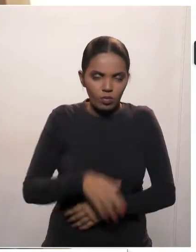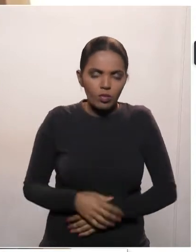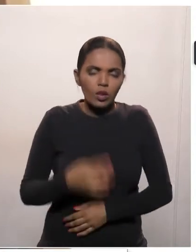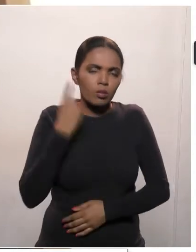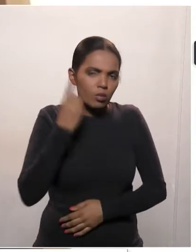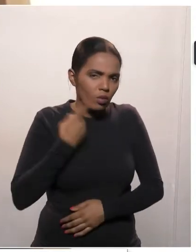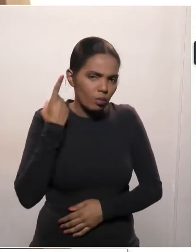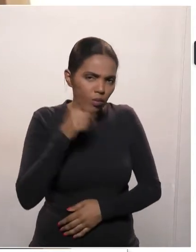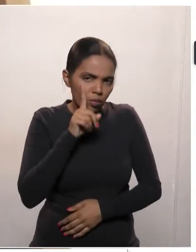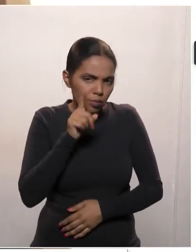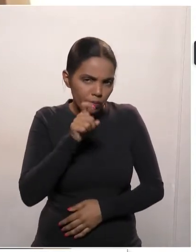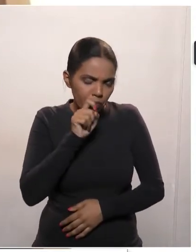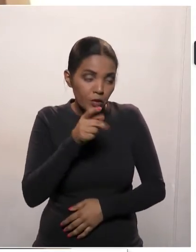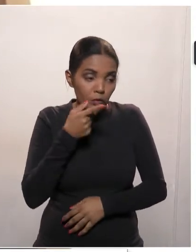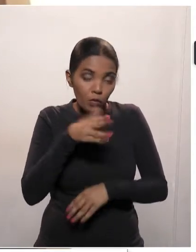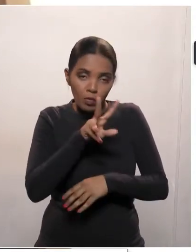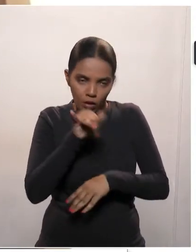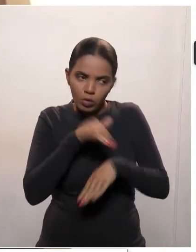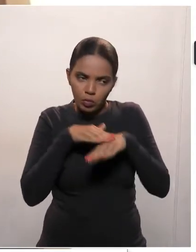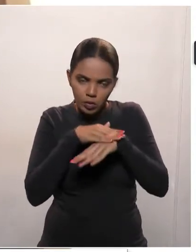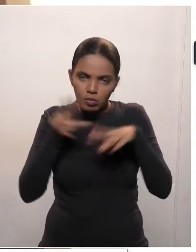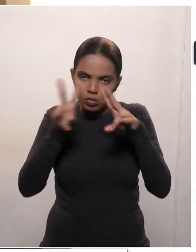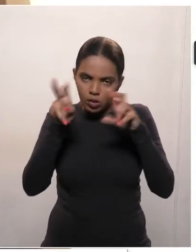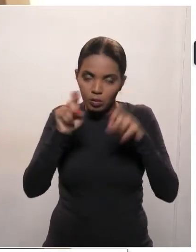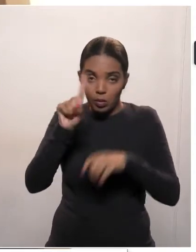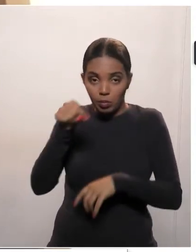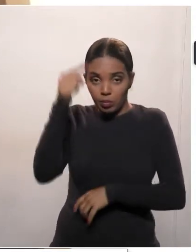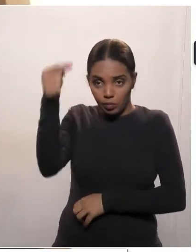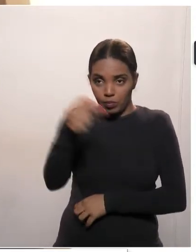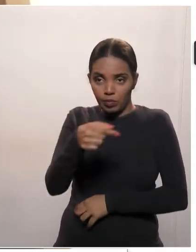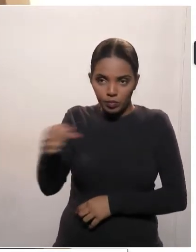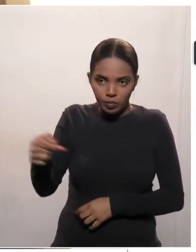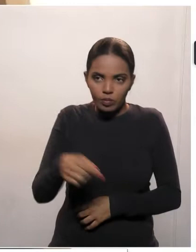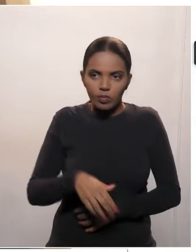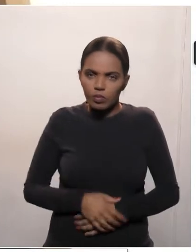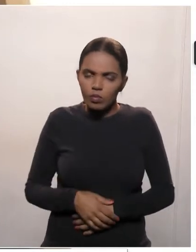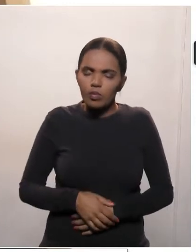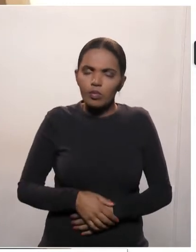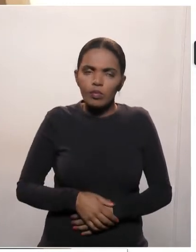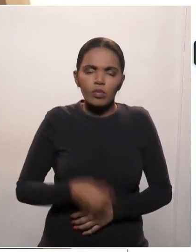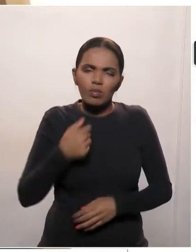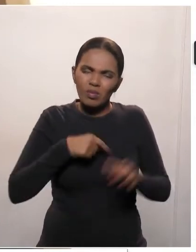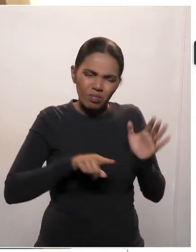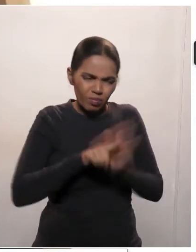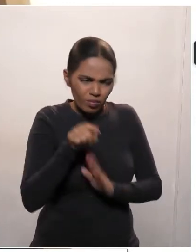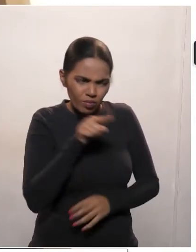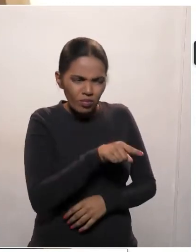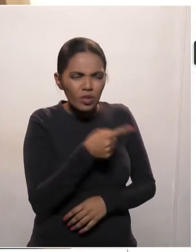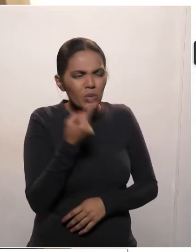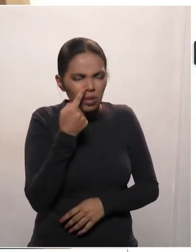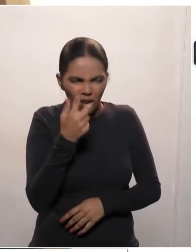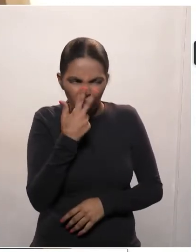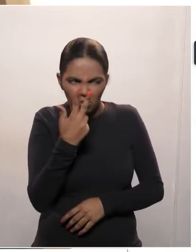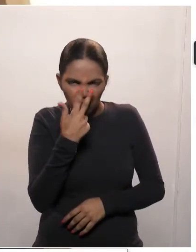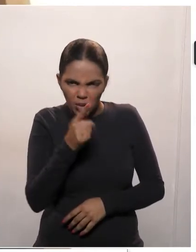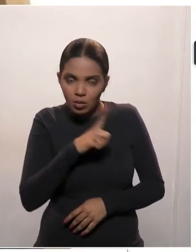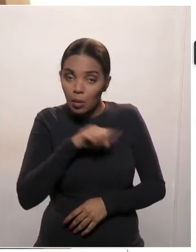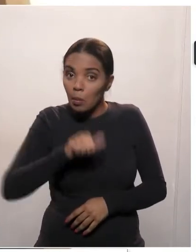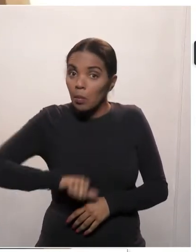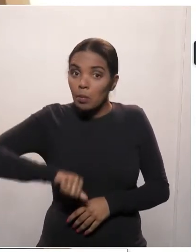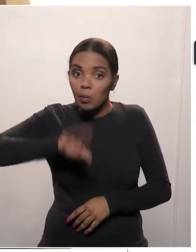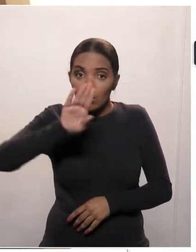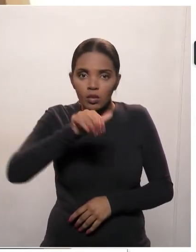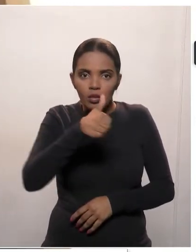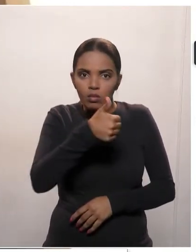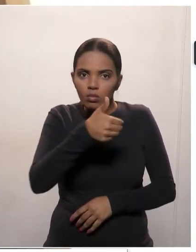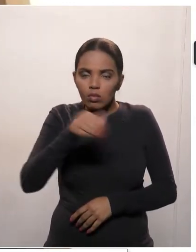nós conversávamos antes do início dessa sessão e eu confirmava com ele essa quantidade de casos, de mais de 100 mil casos